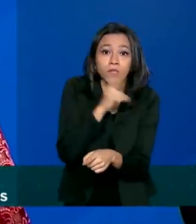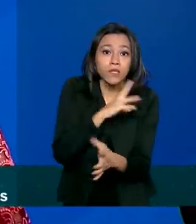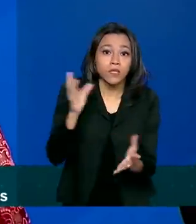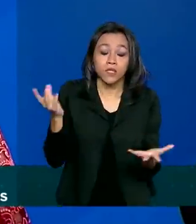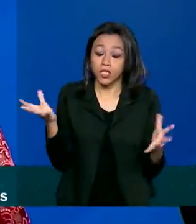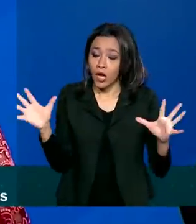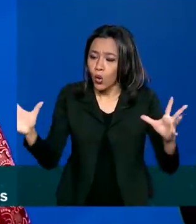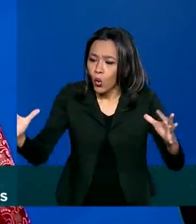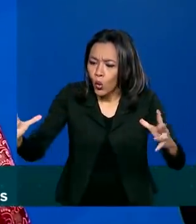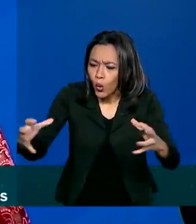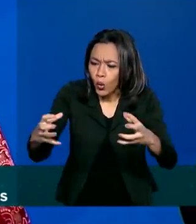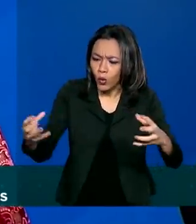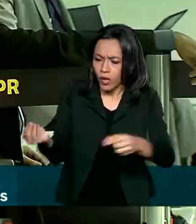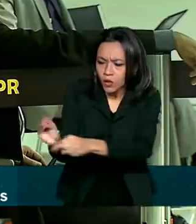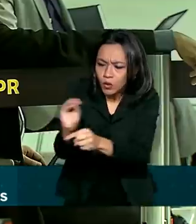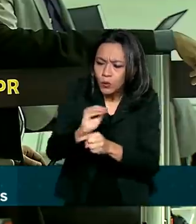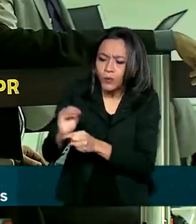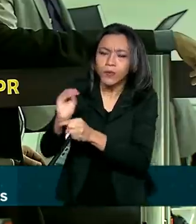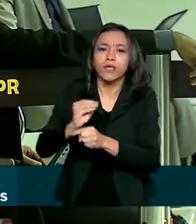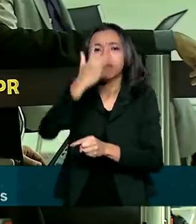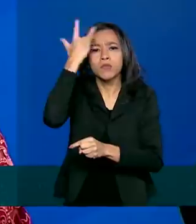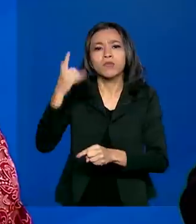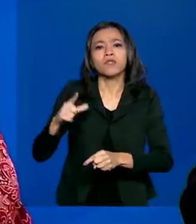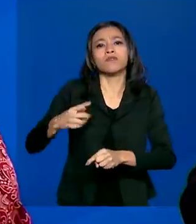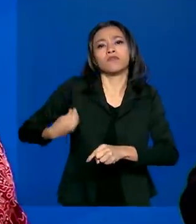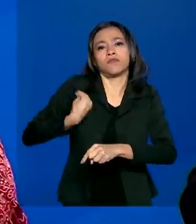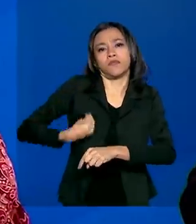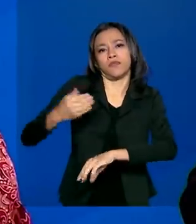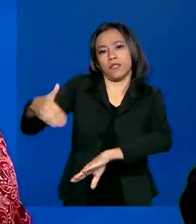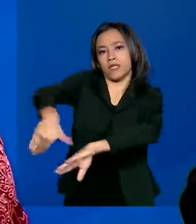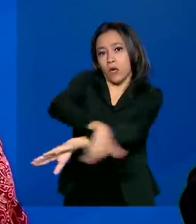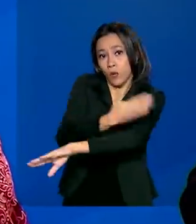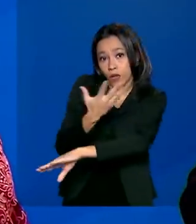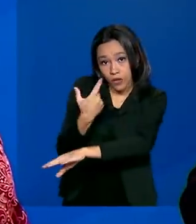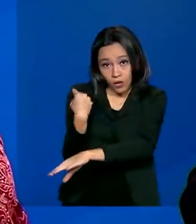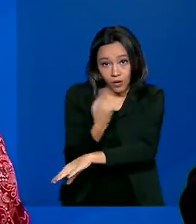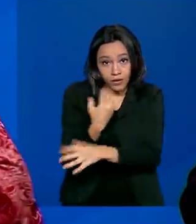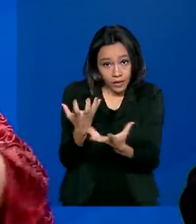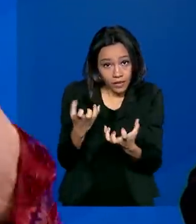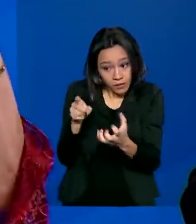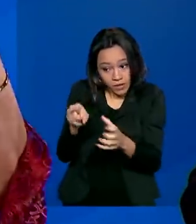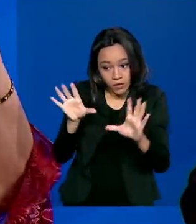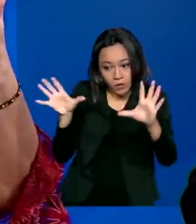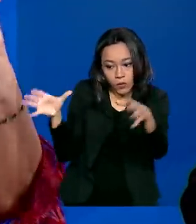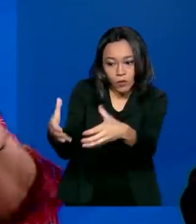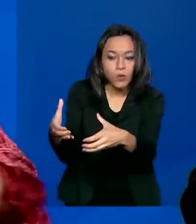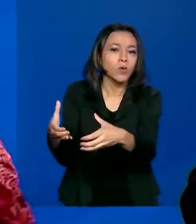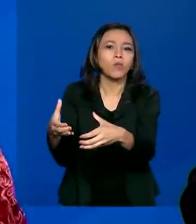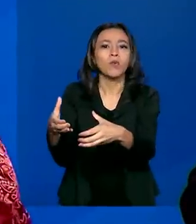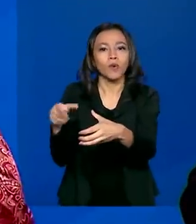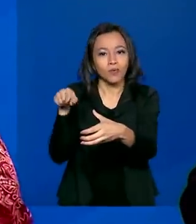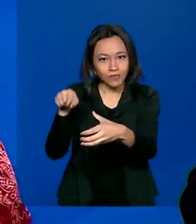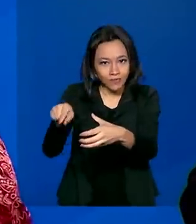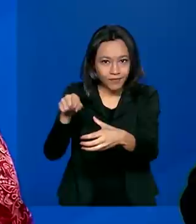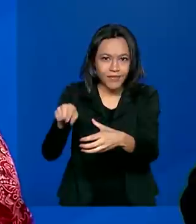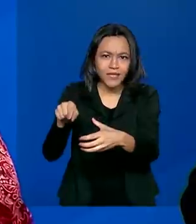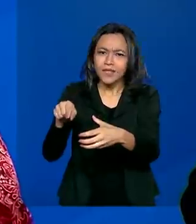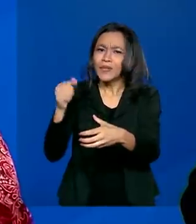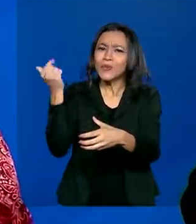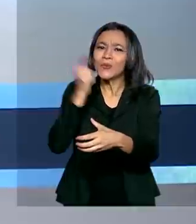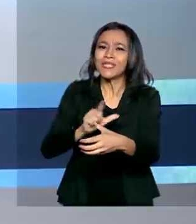possível de moradores de rua. Nós gostaríamos que esse público fosse o menos alcançado pelo